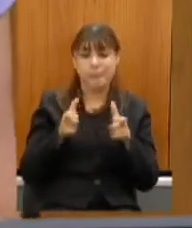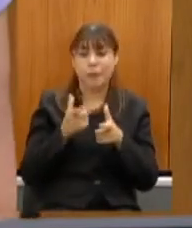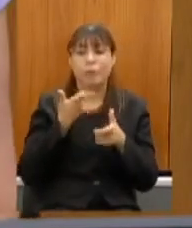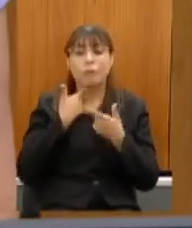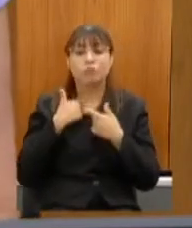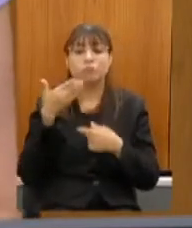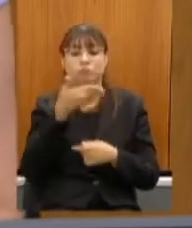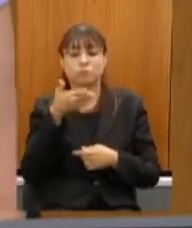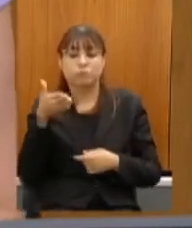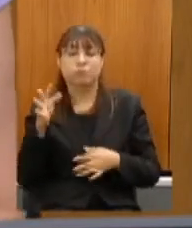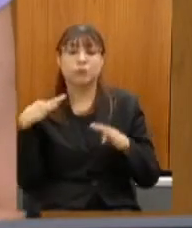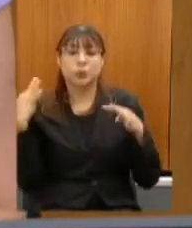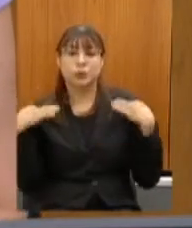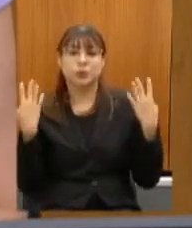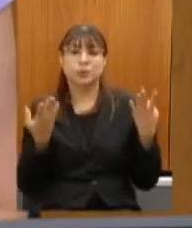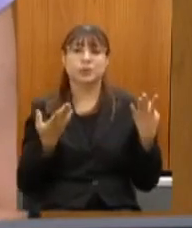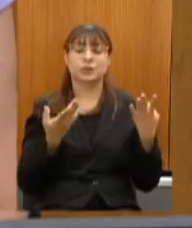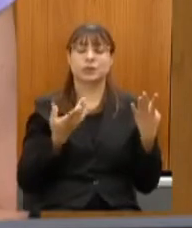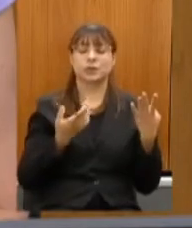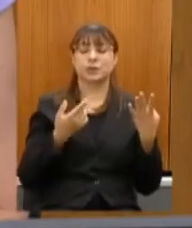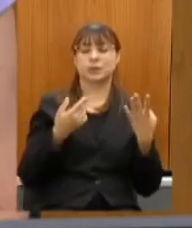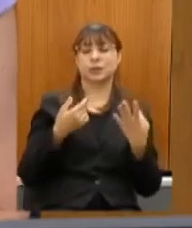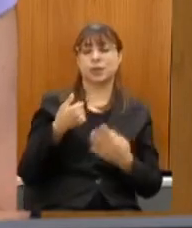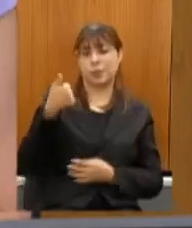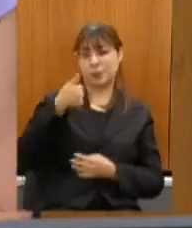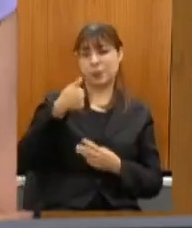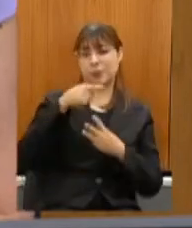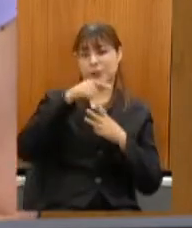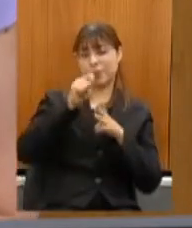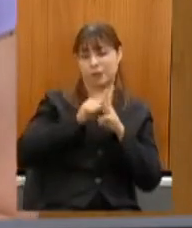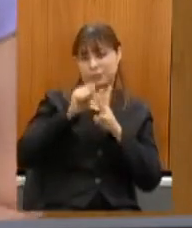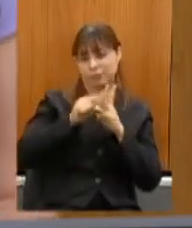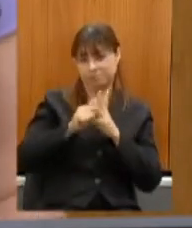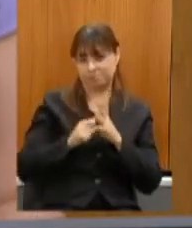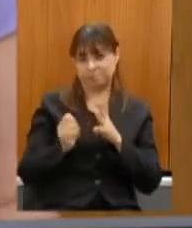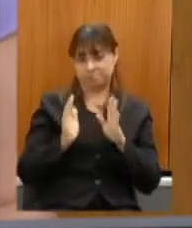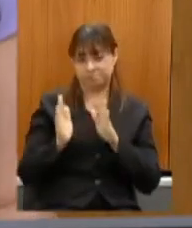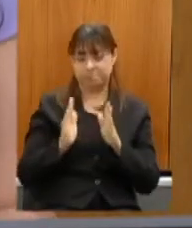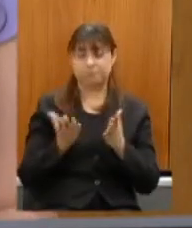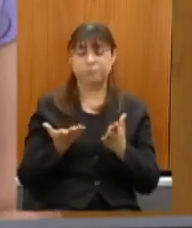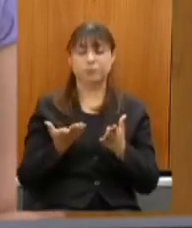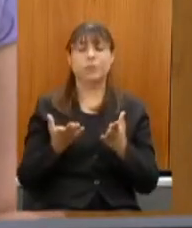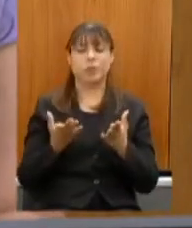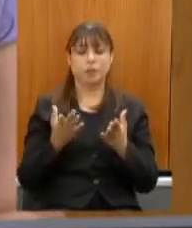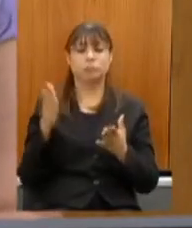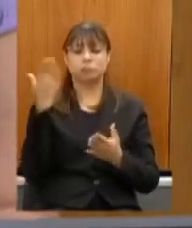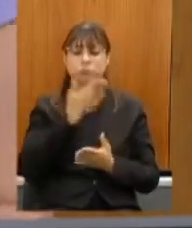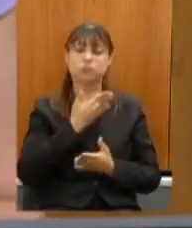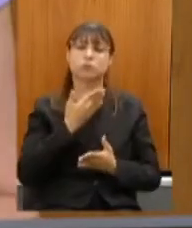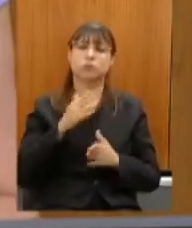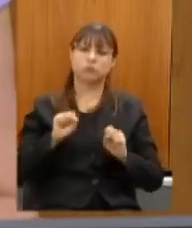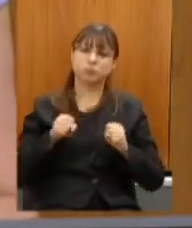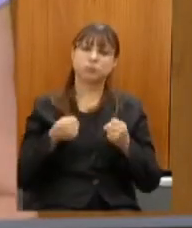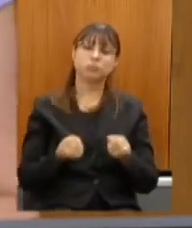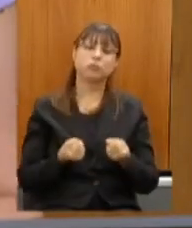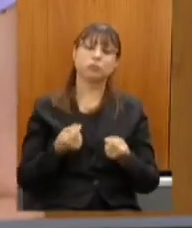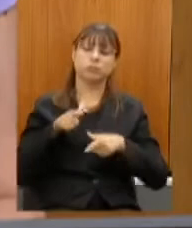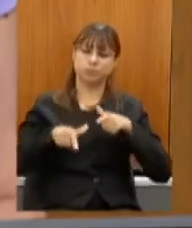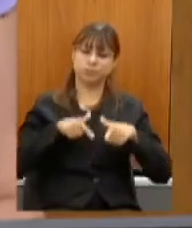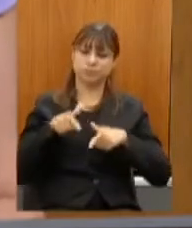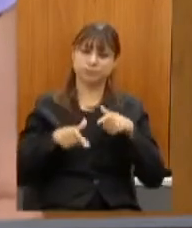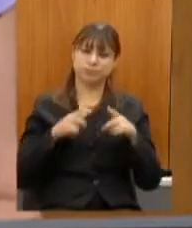semestre acho que tudo isso mostra o empenho a dedicação do governo de Minas da Secretaria de Cultura e Turismo